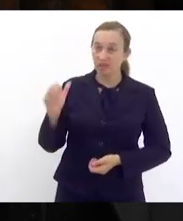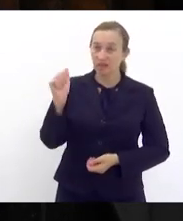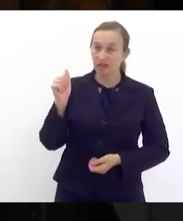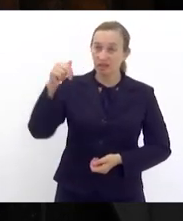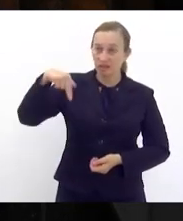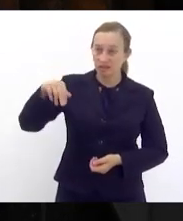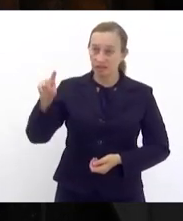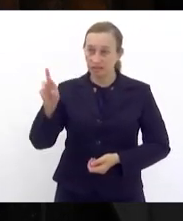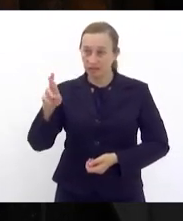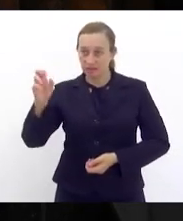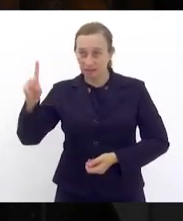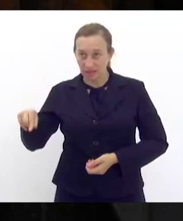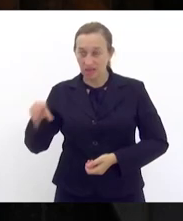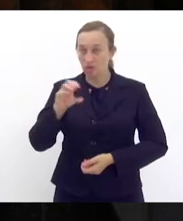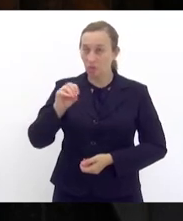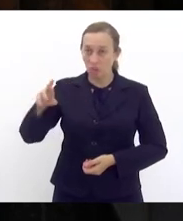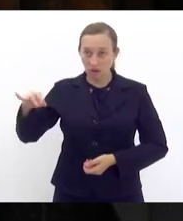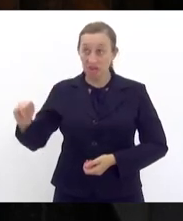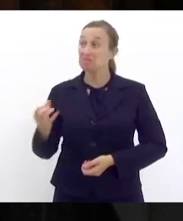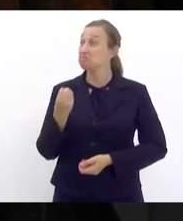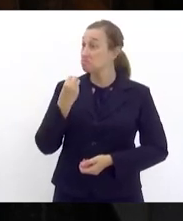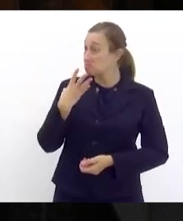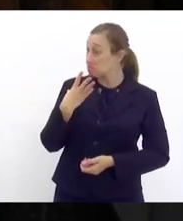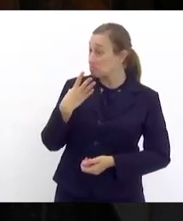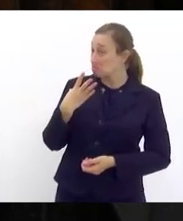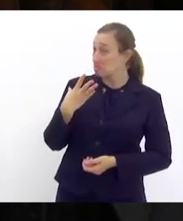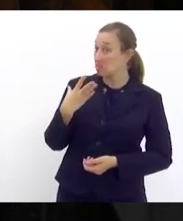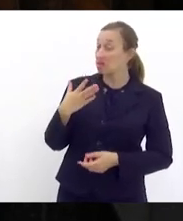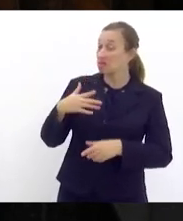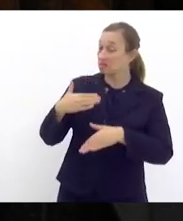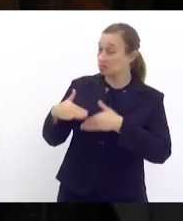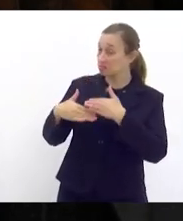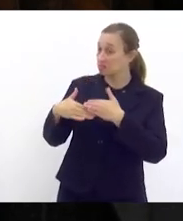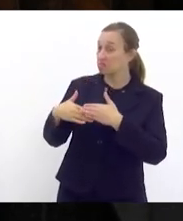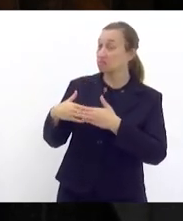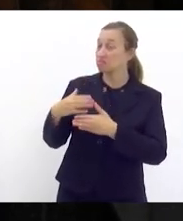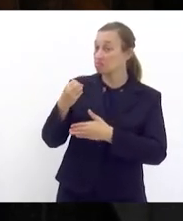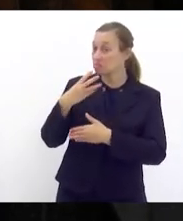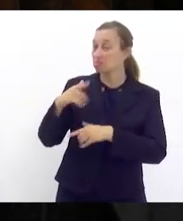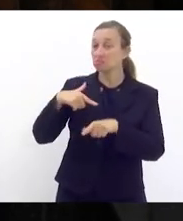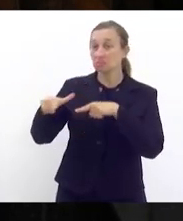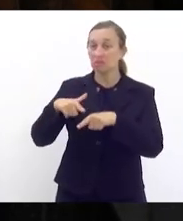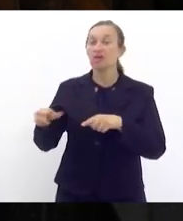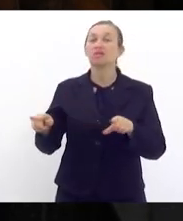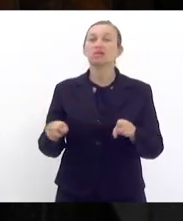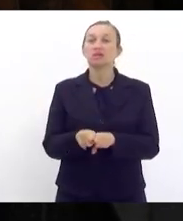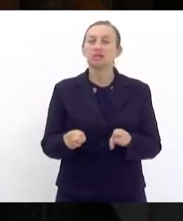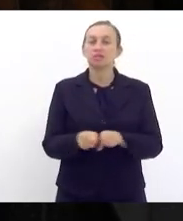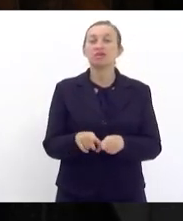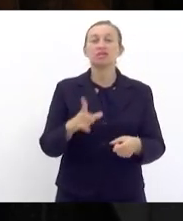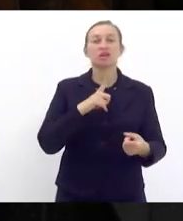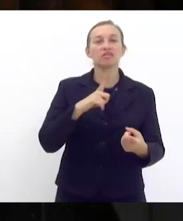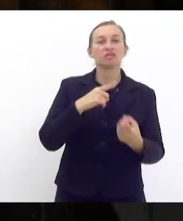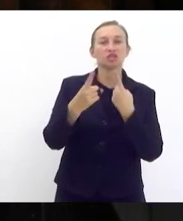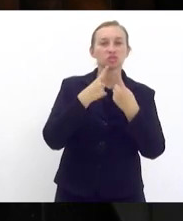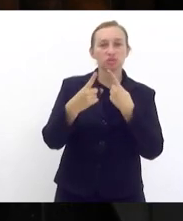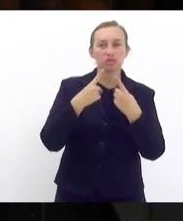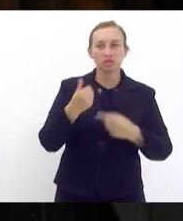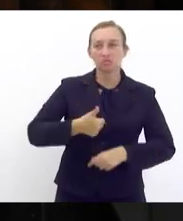Corrêa, muito bem presidida, e, num primeiro momento, se teve uma discussão